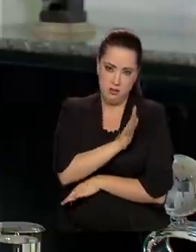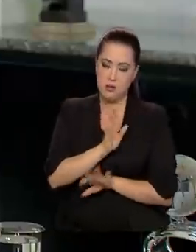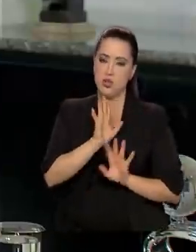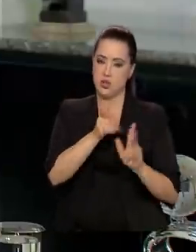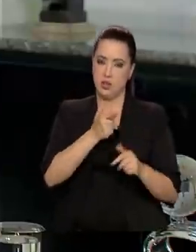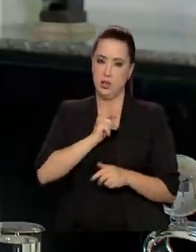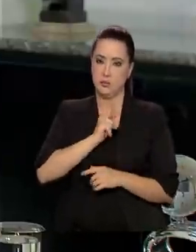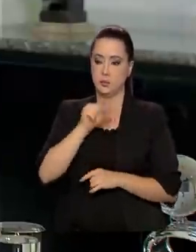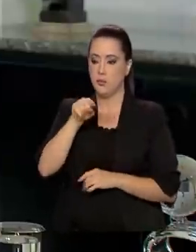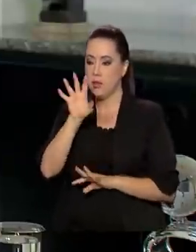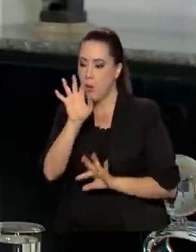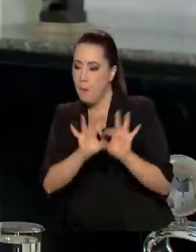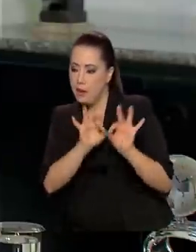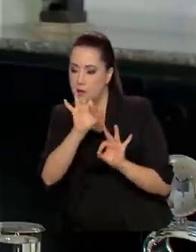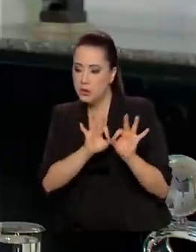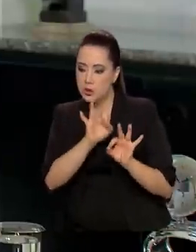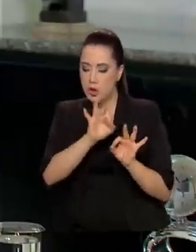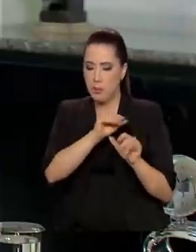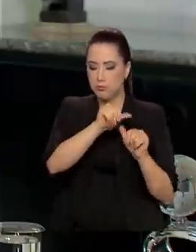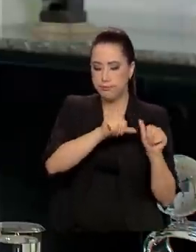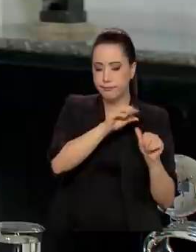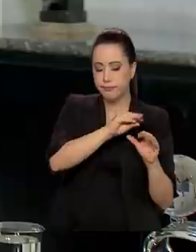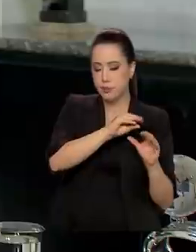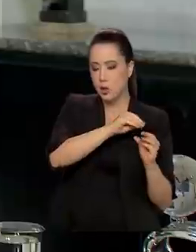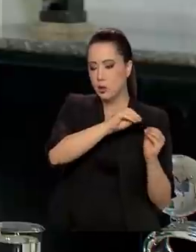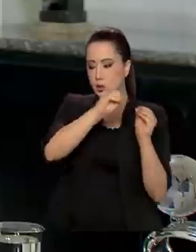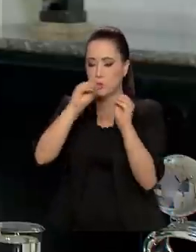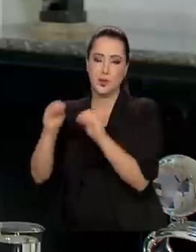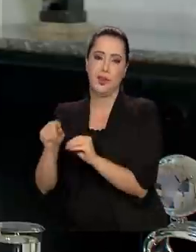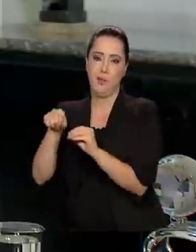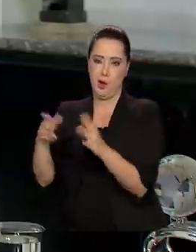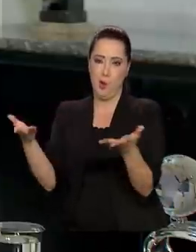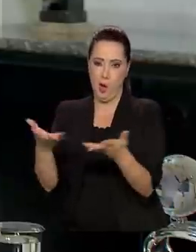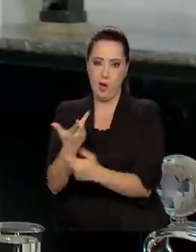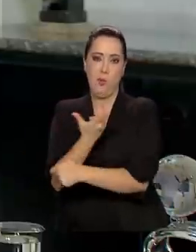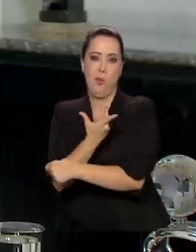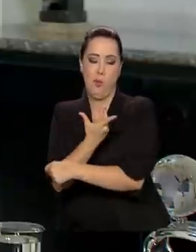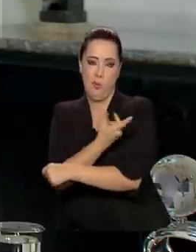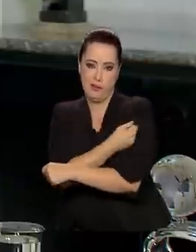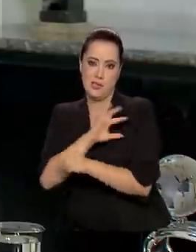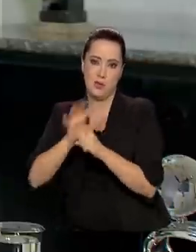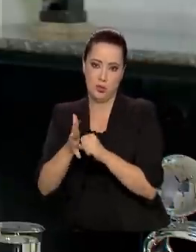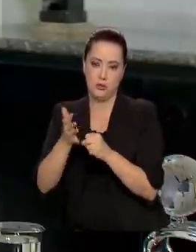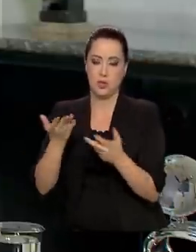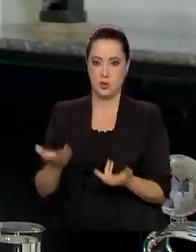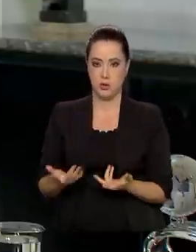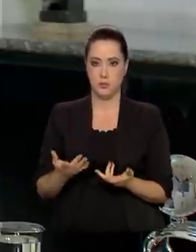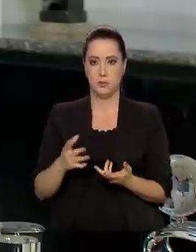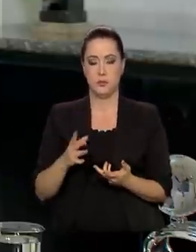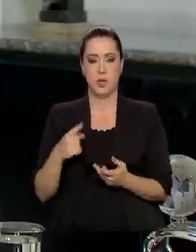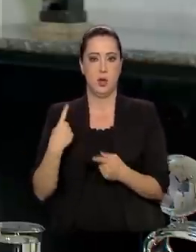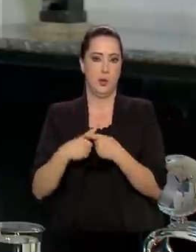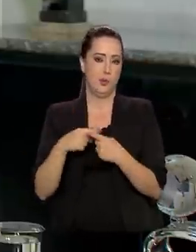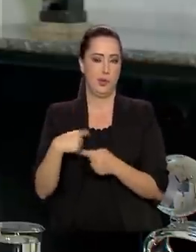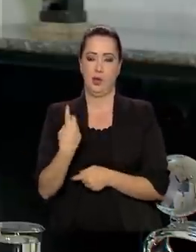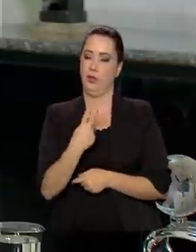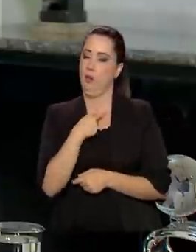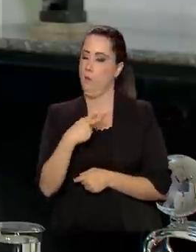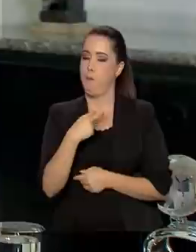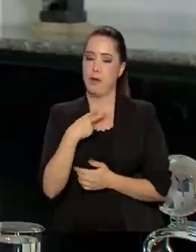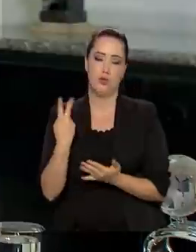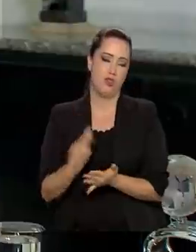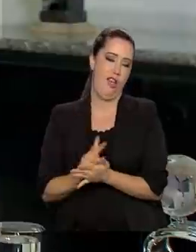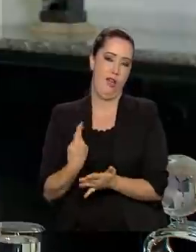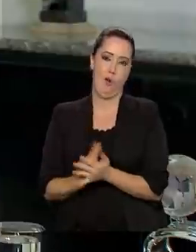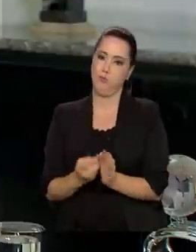vai ser o quê? Conferido e atualizado. Garantido, porque nós não podemos errar. Então,